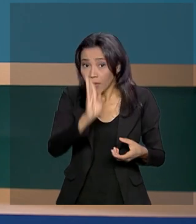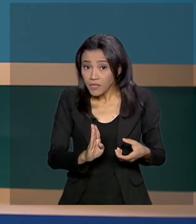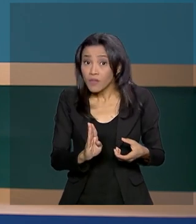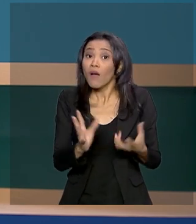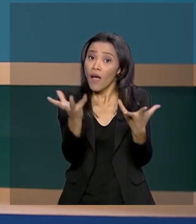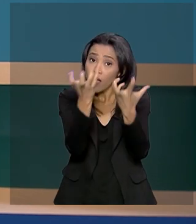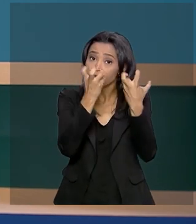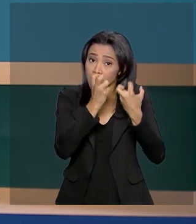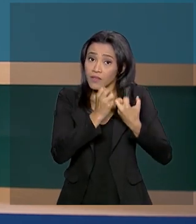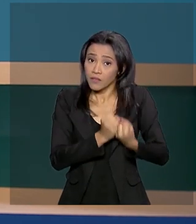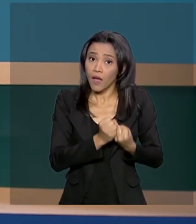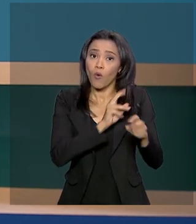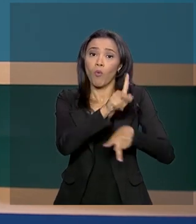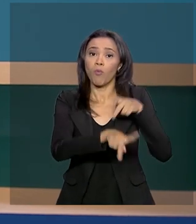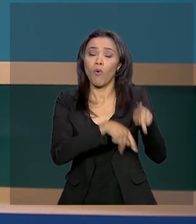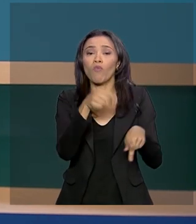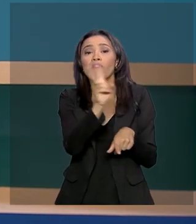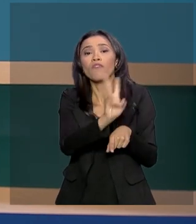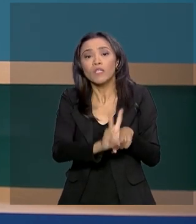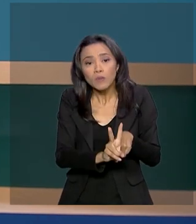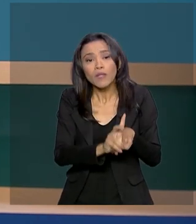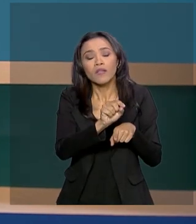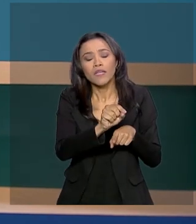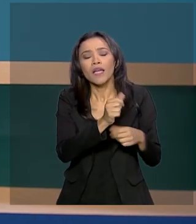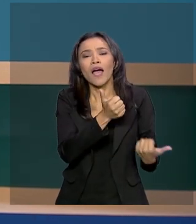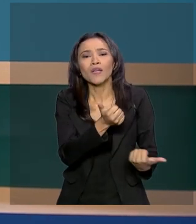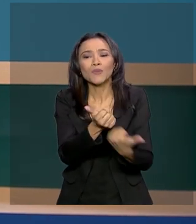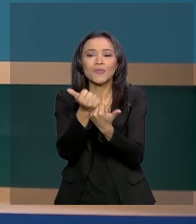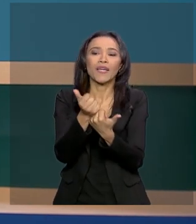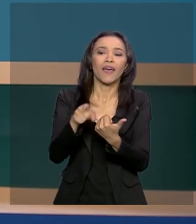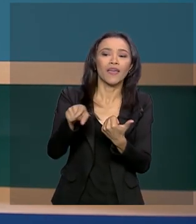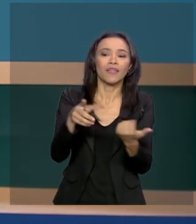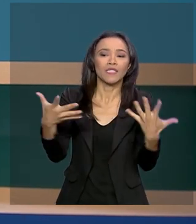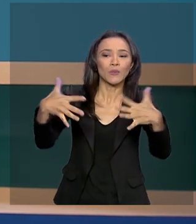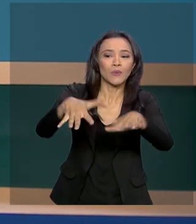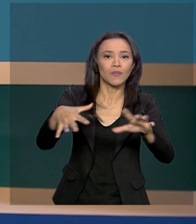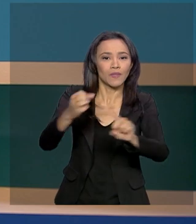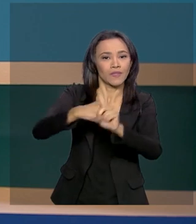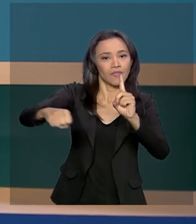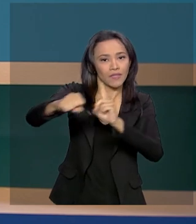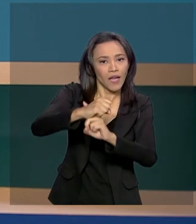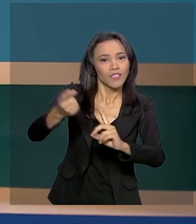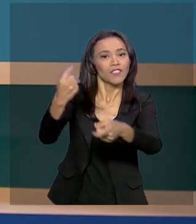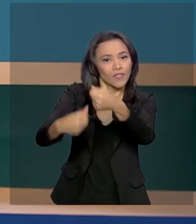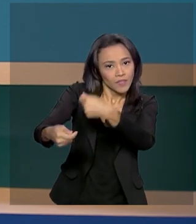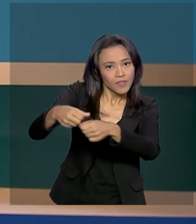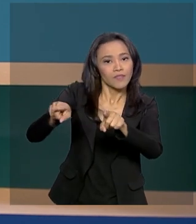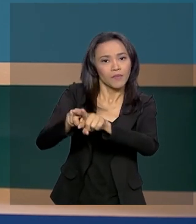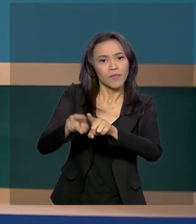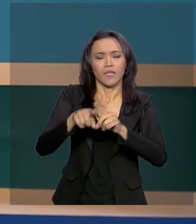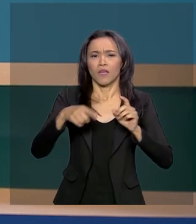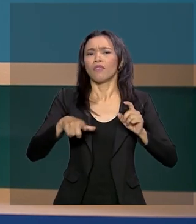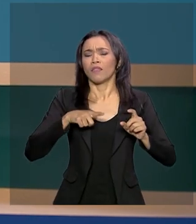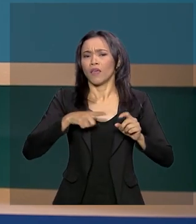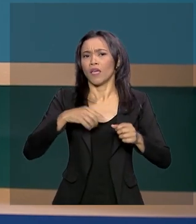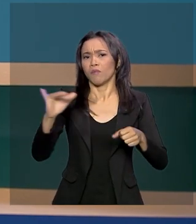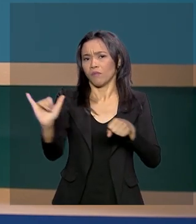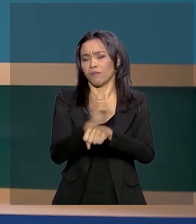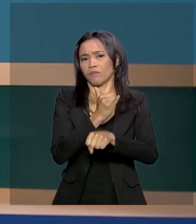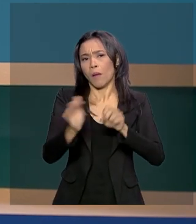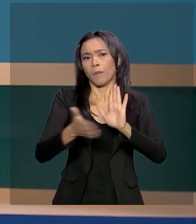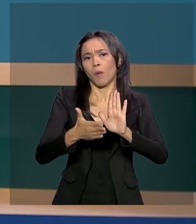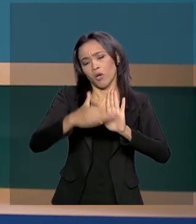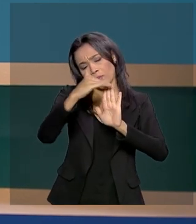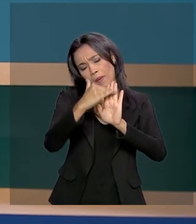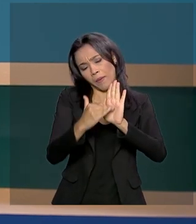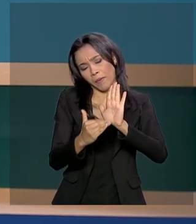venezuelanos e ajudar a inserção socioeconômica desses imigrantes. Entre as medidas da nova fase da Operação